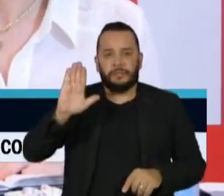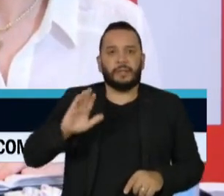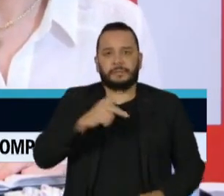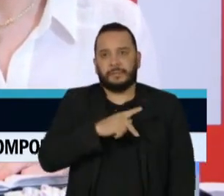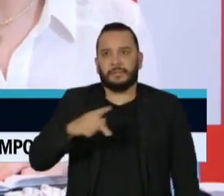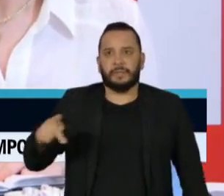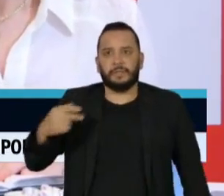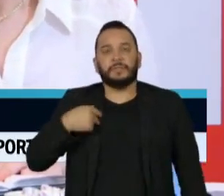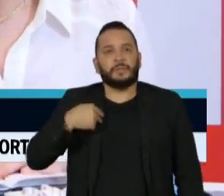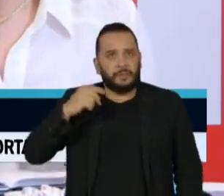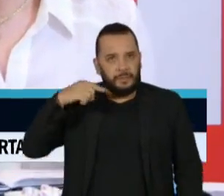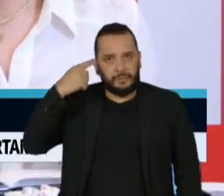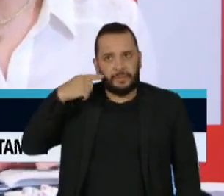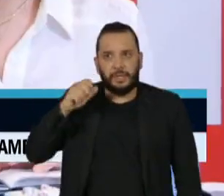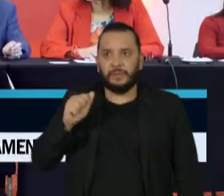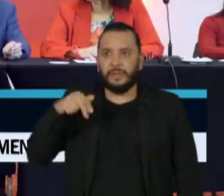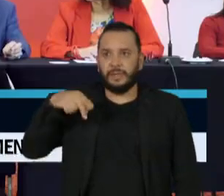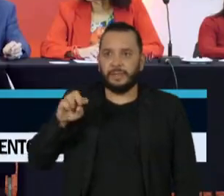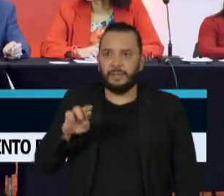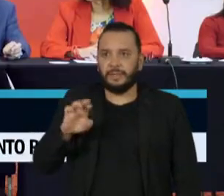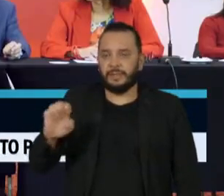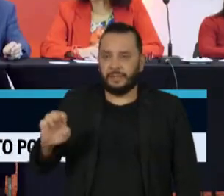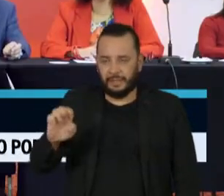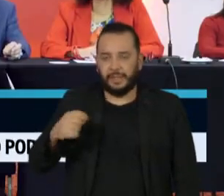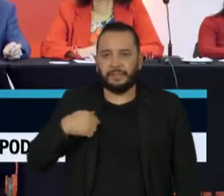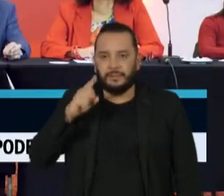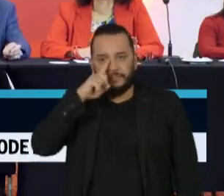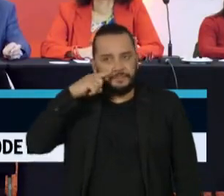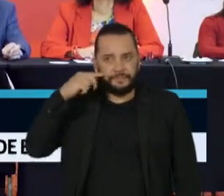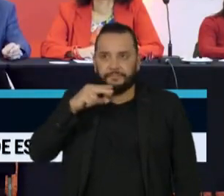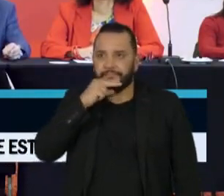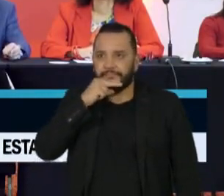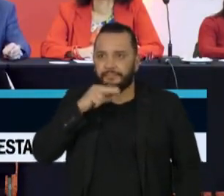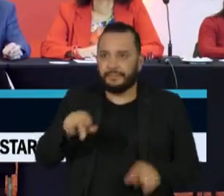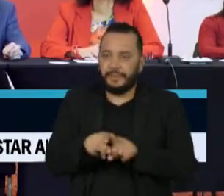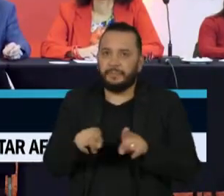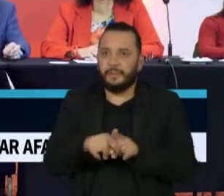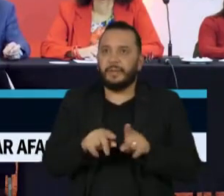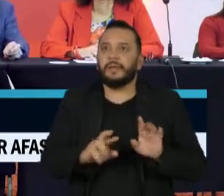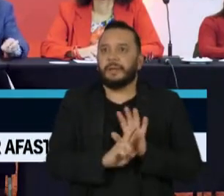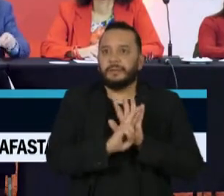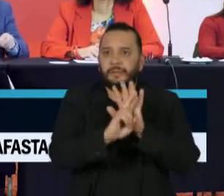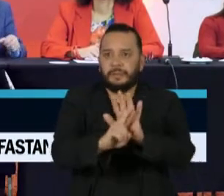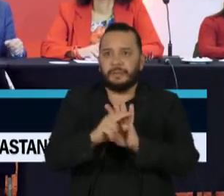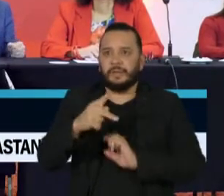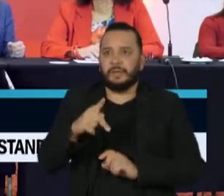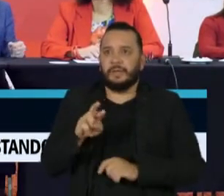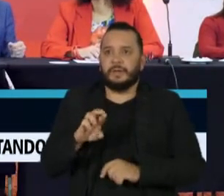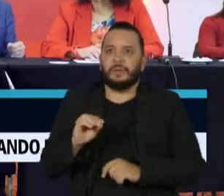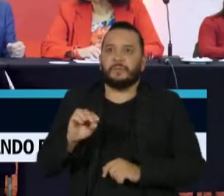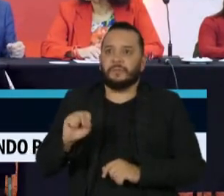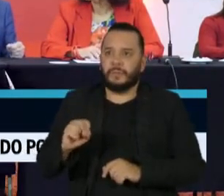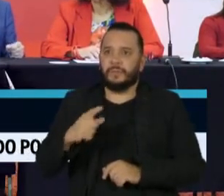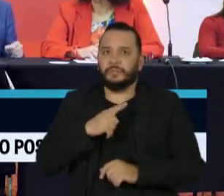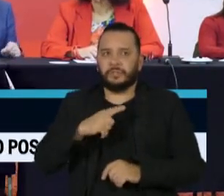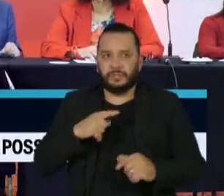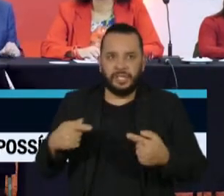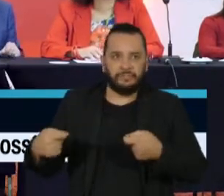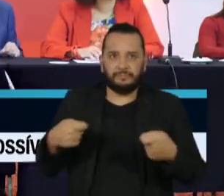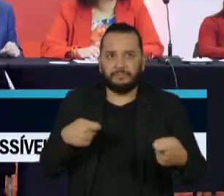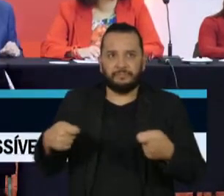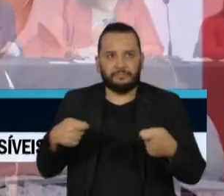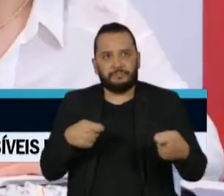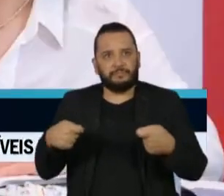o deputado federal mineiro André Janones, e também um representante do PROS, que vinha em disputas internas, mantendo